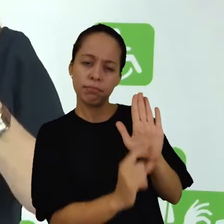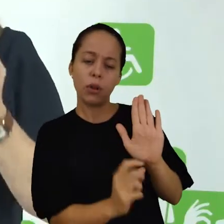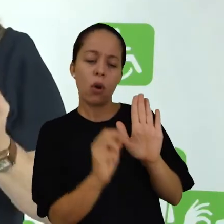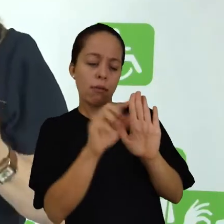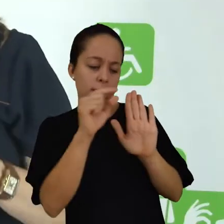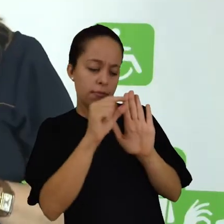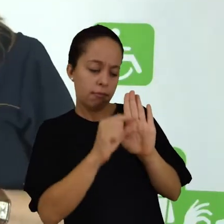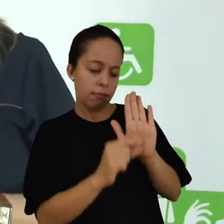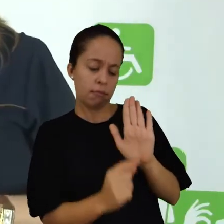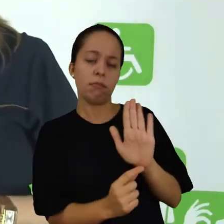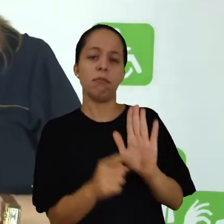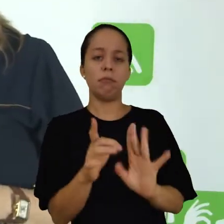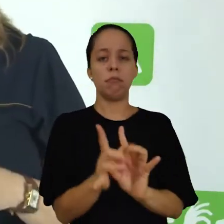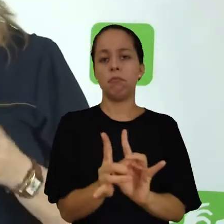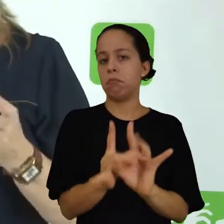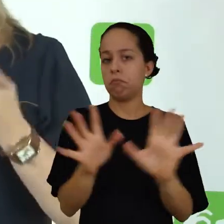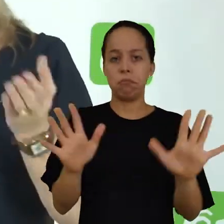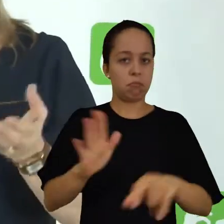obra,